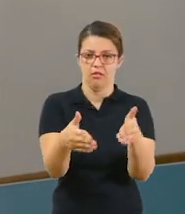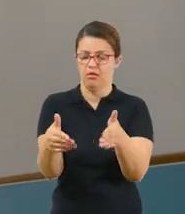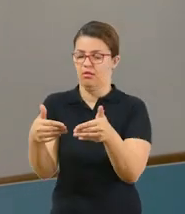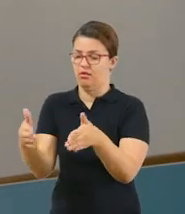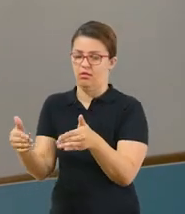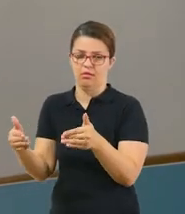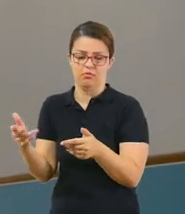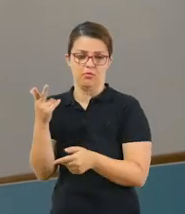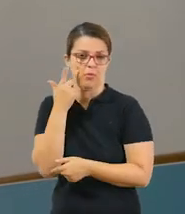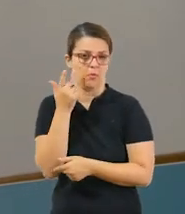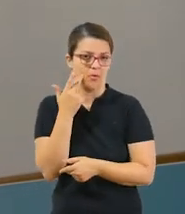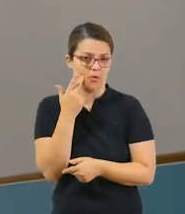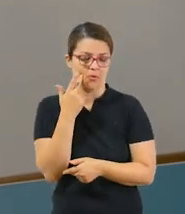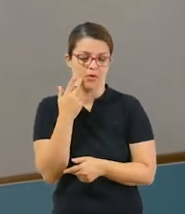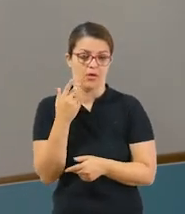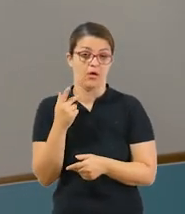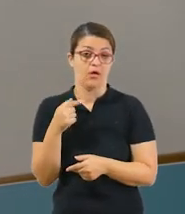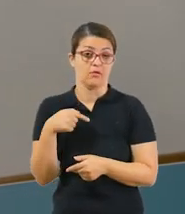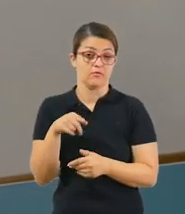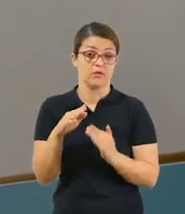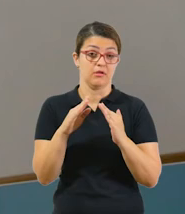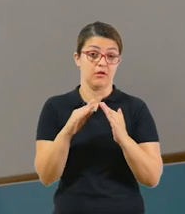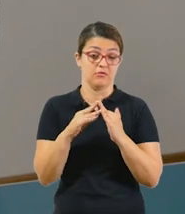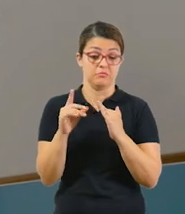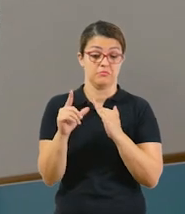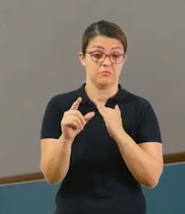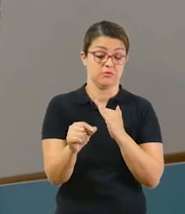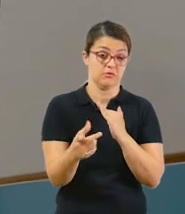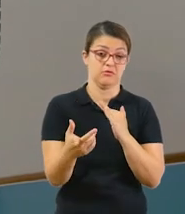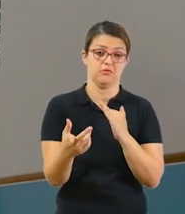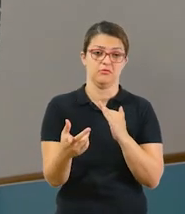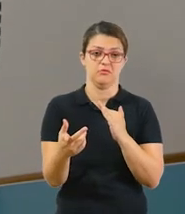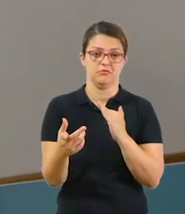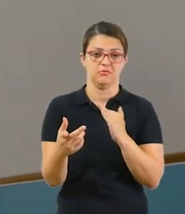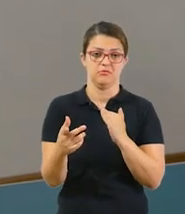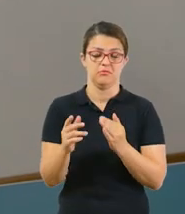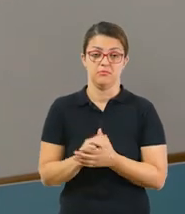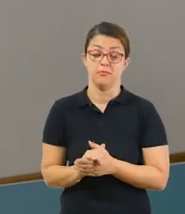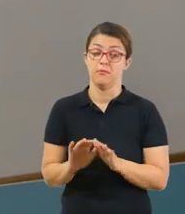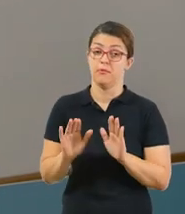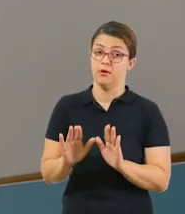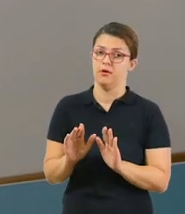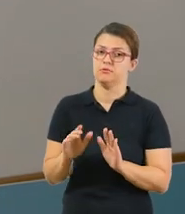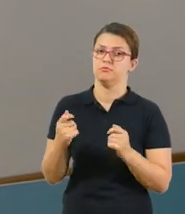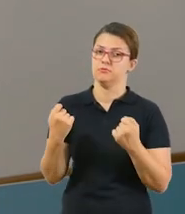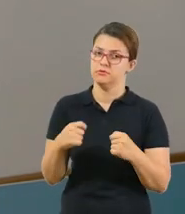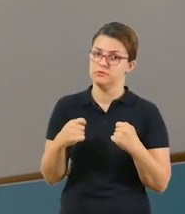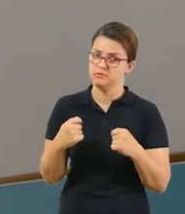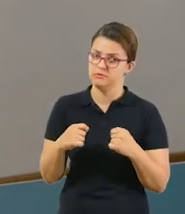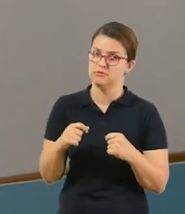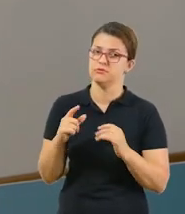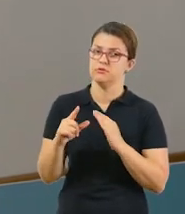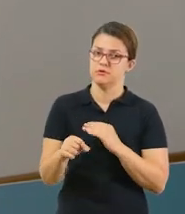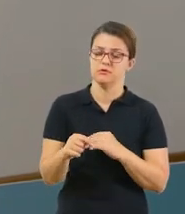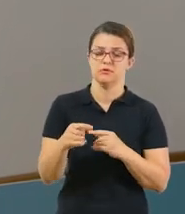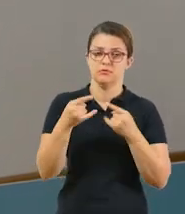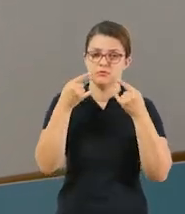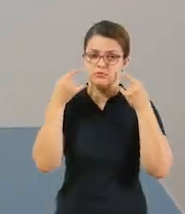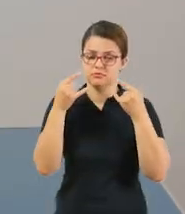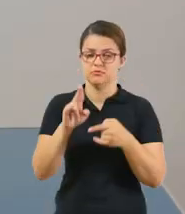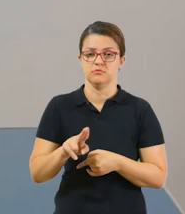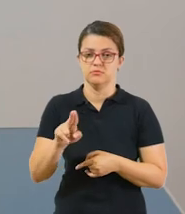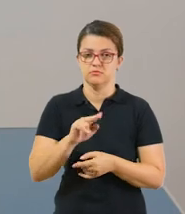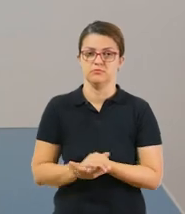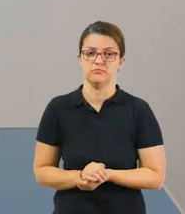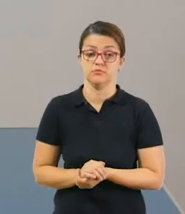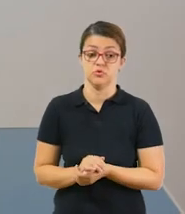está tudo funcionando normalmente, que você vai sair de casa sem ter um motivo forte para sair. Mas se precisar sair, use máscara.